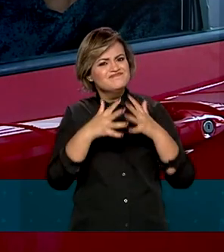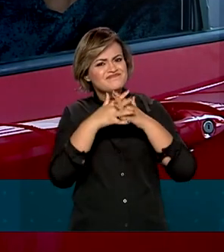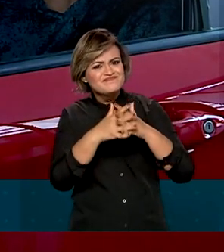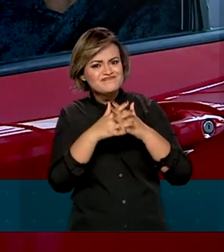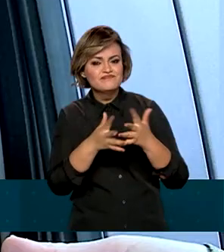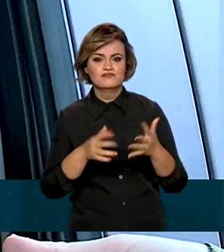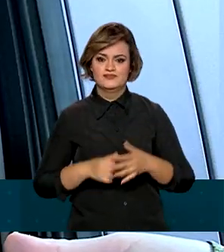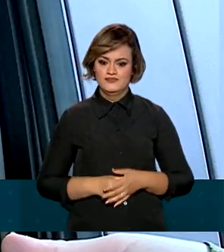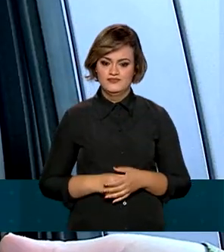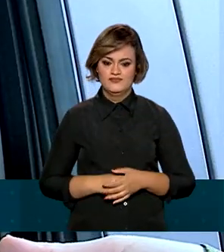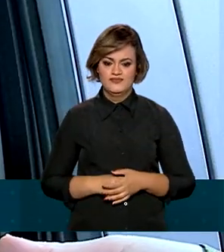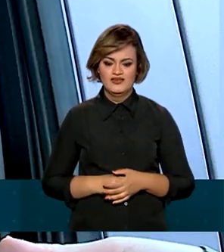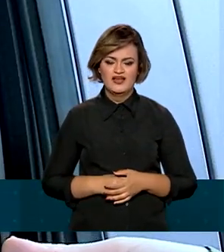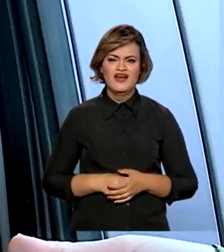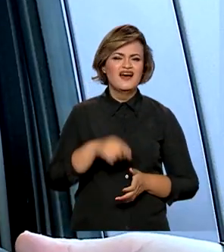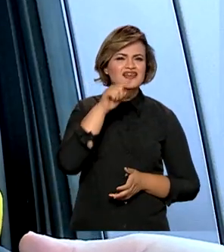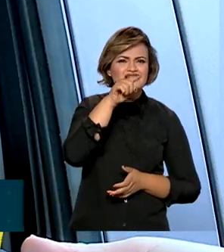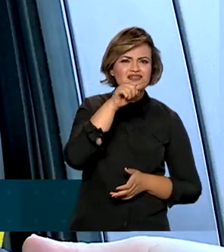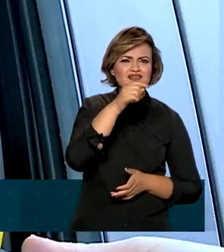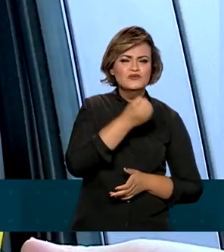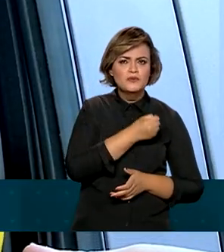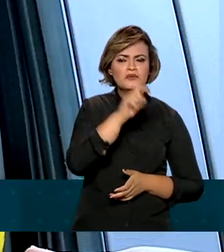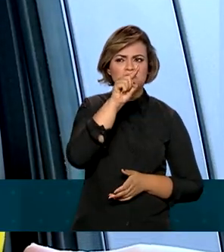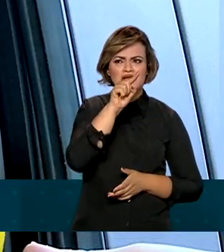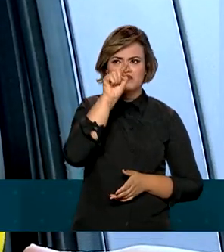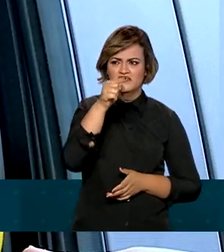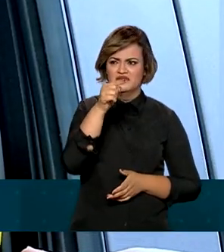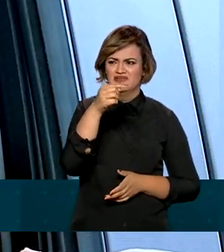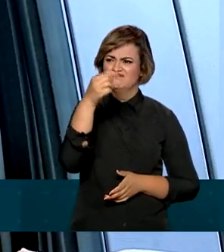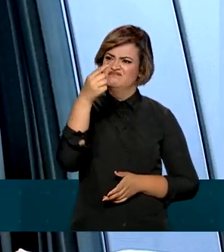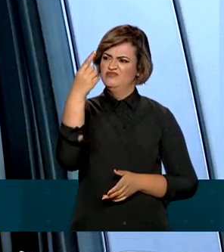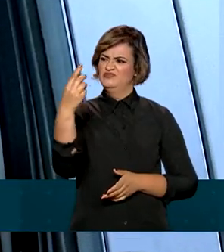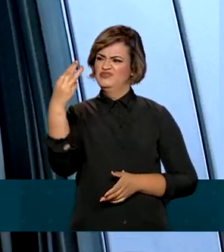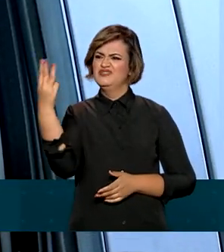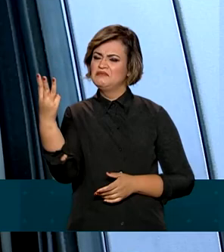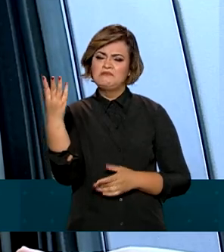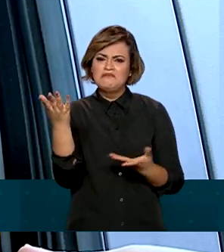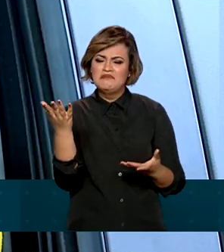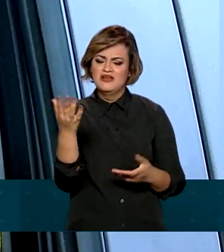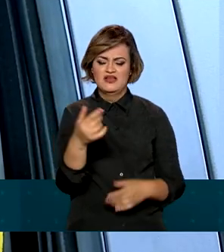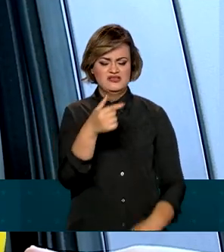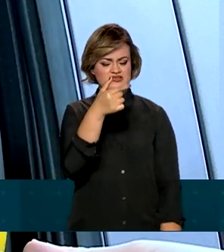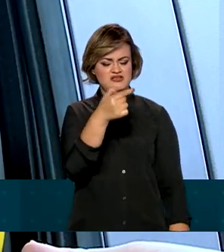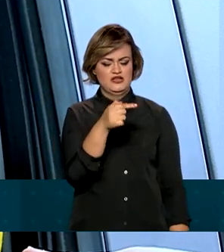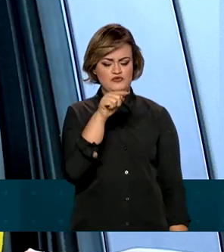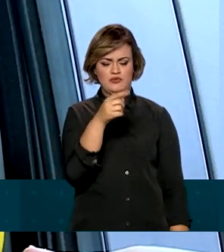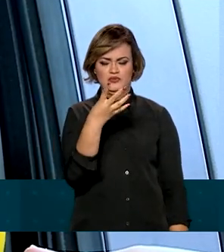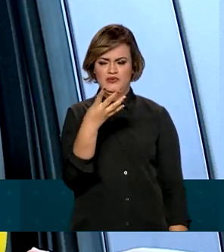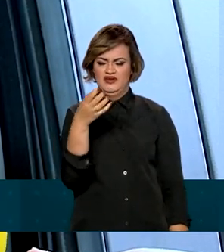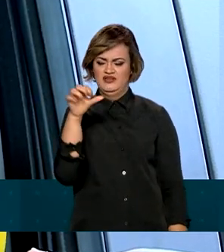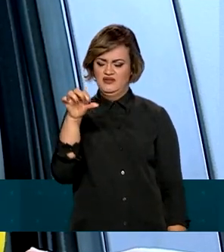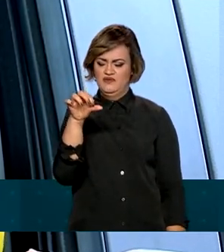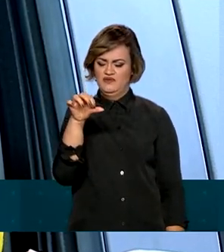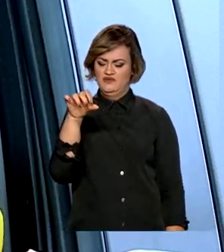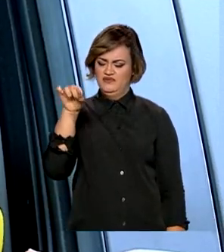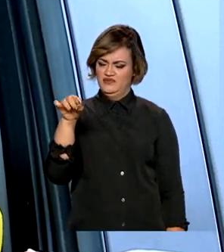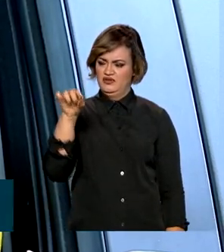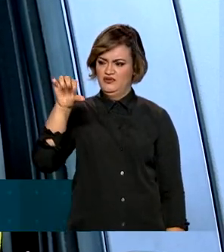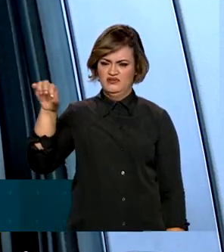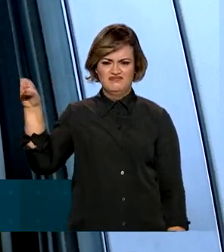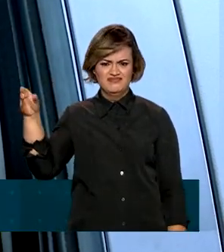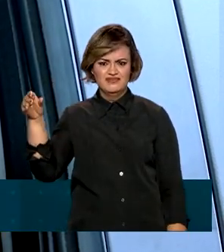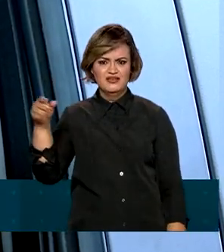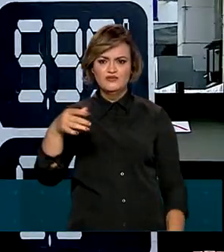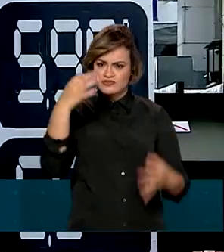confusão. Aquele número no final, era sempre confundir a gente, Era 7,49,9. Por que já não